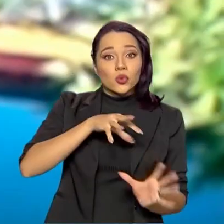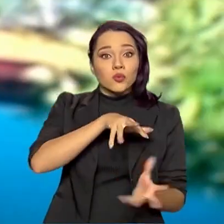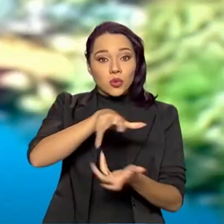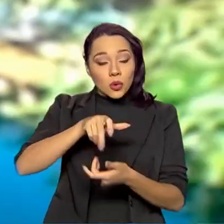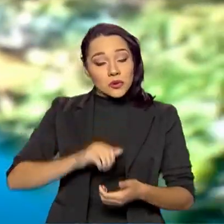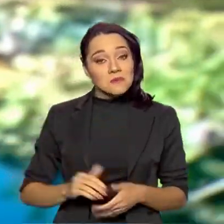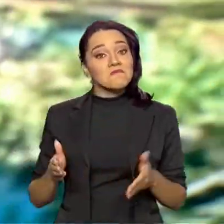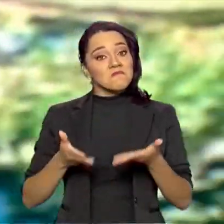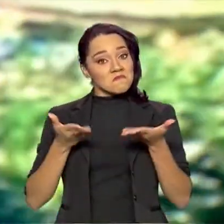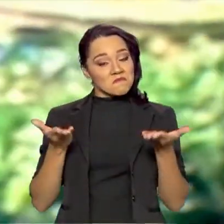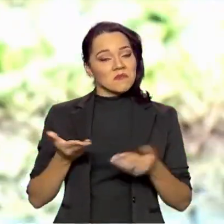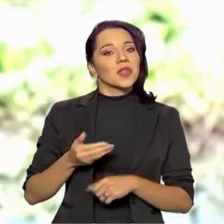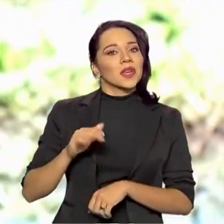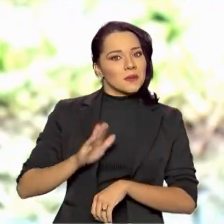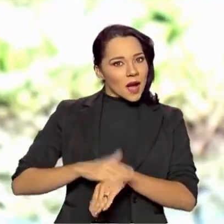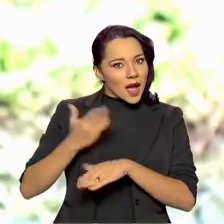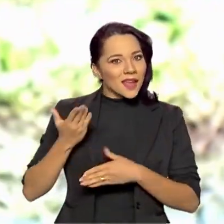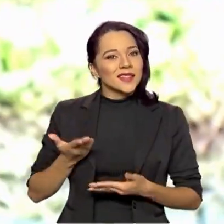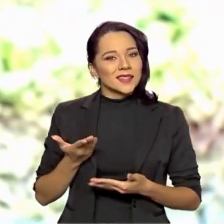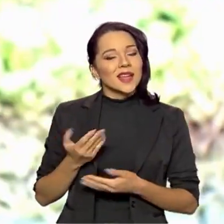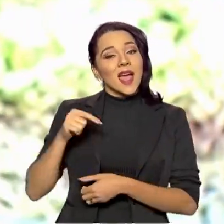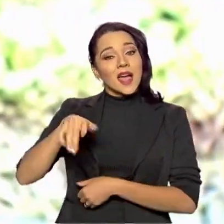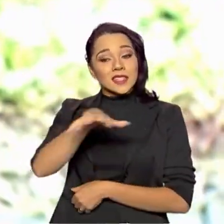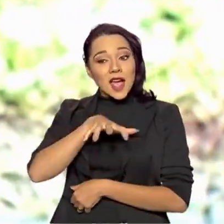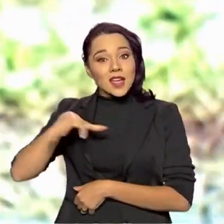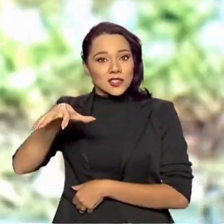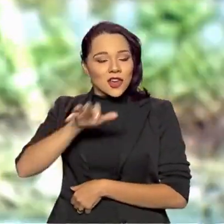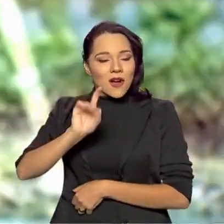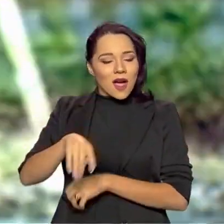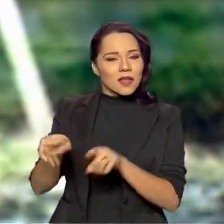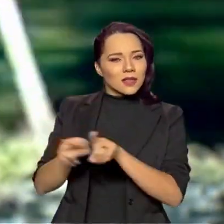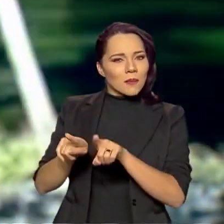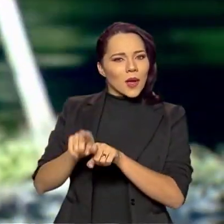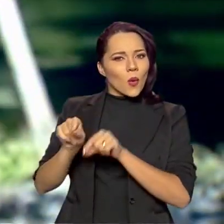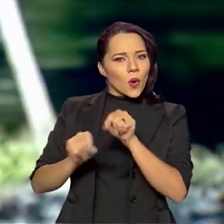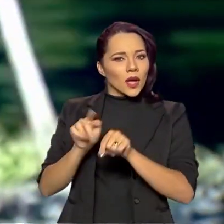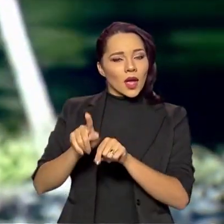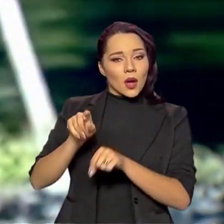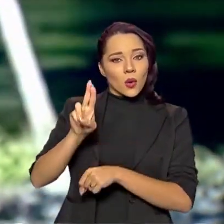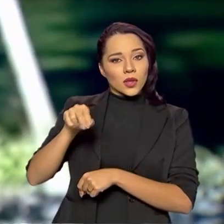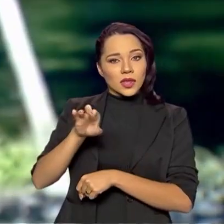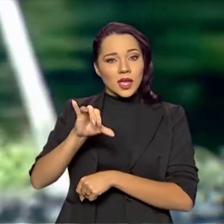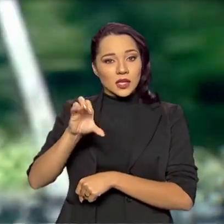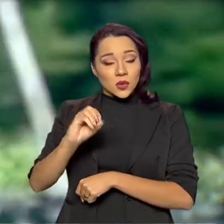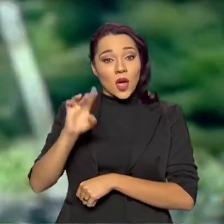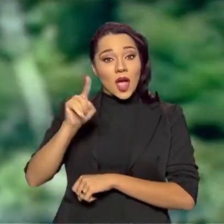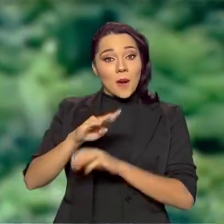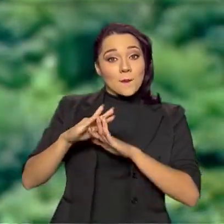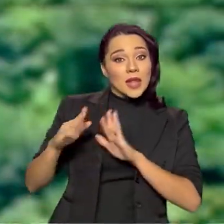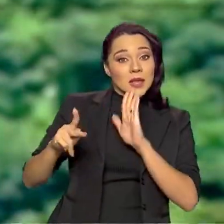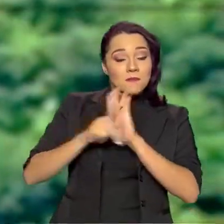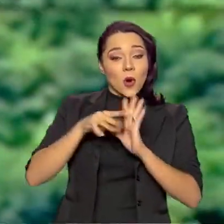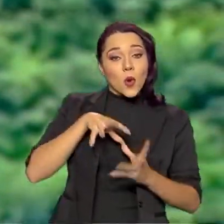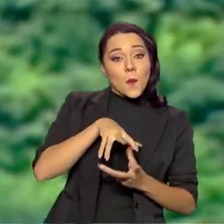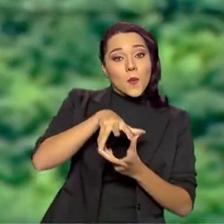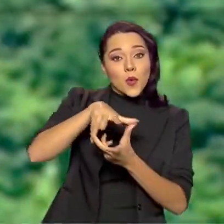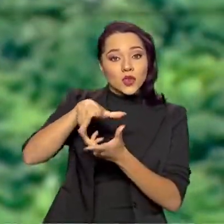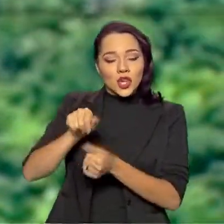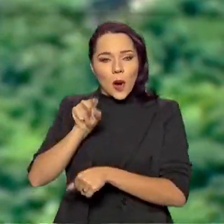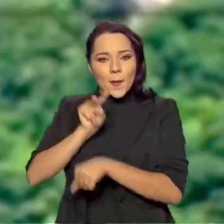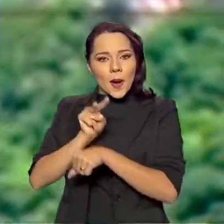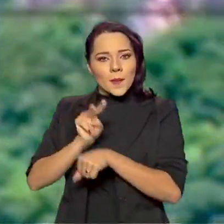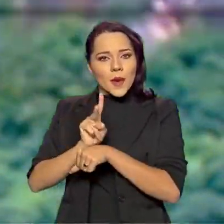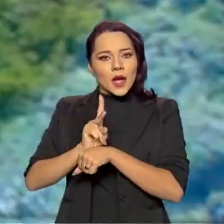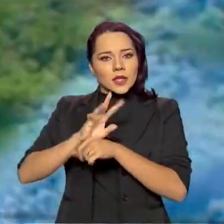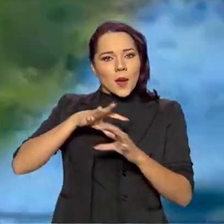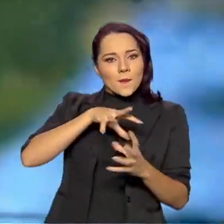Pois é, e mais do que isso, tá? A região é também considerada pela Unesco Patrimônio Mundial e Reserva da